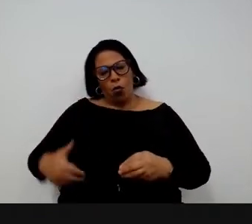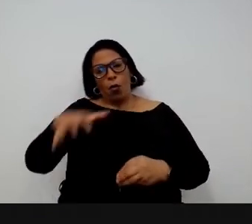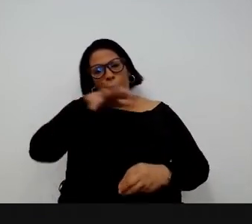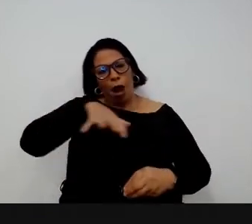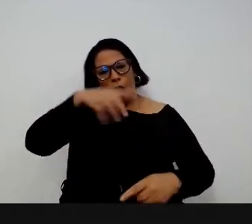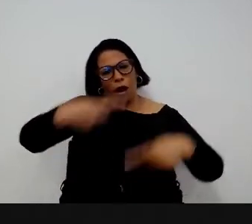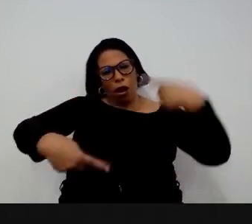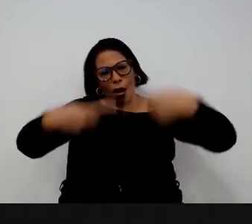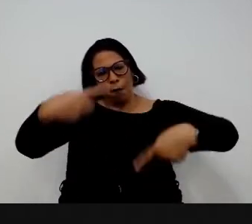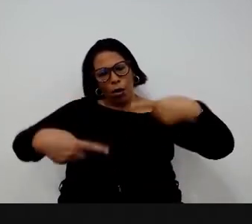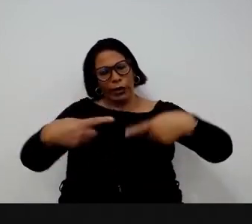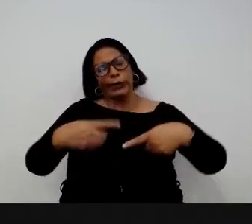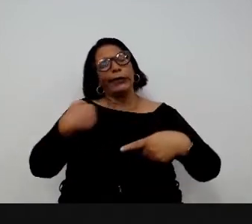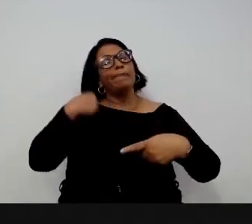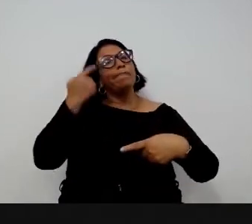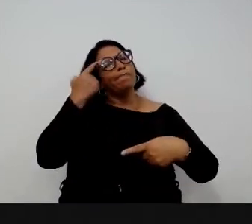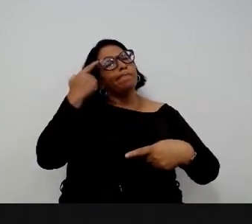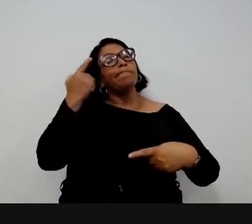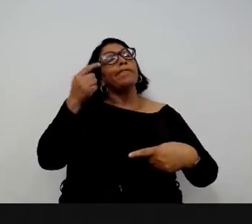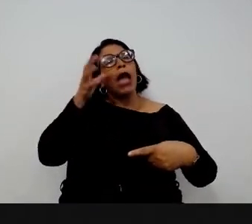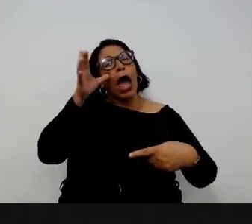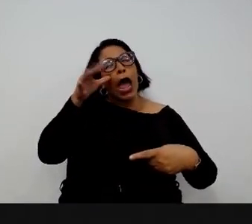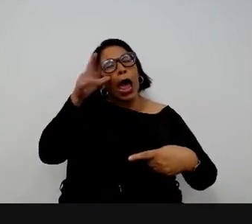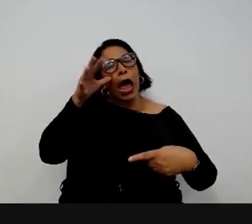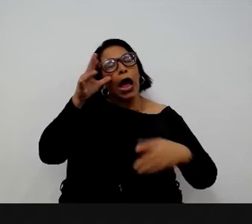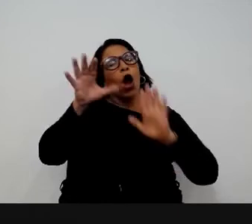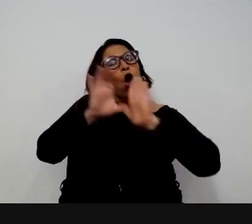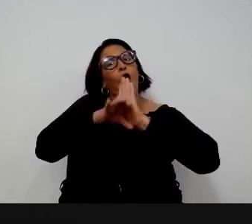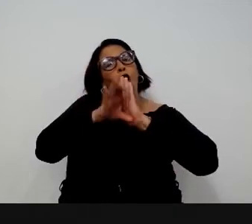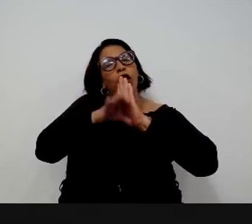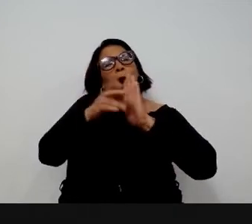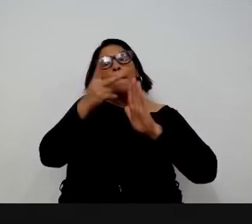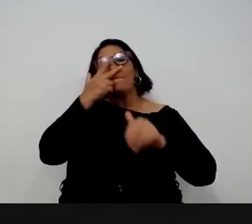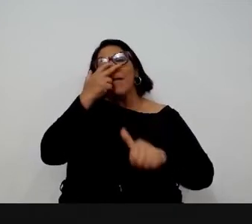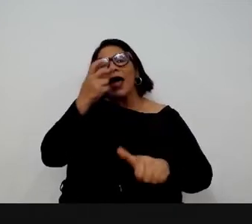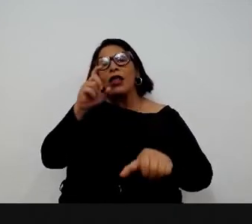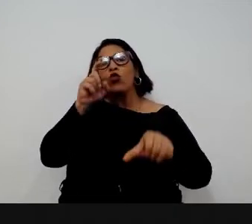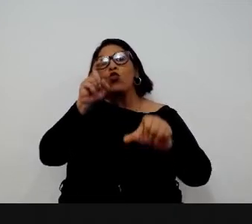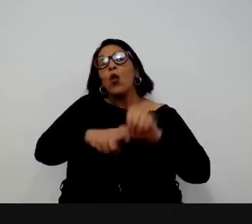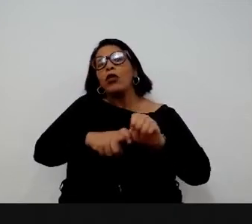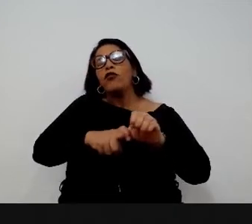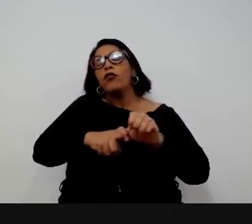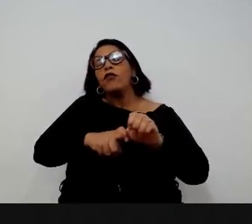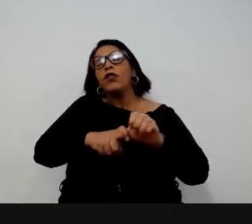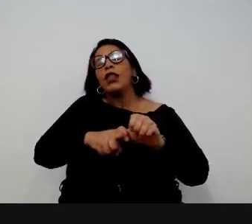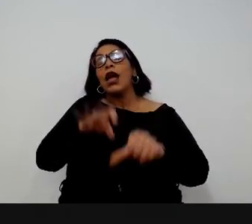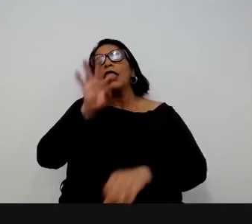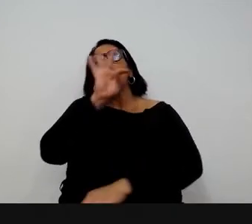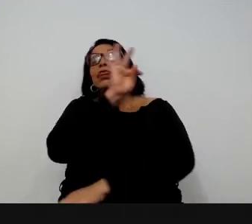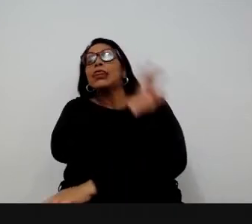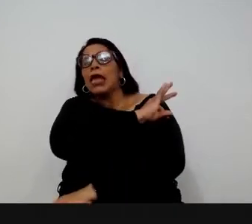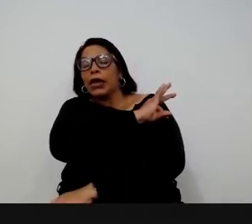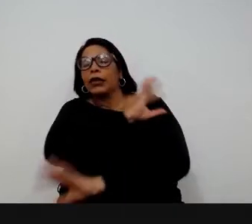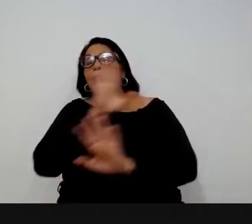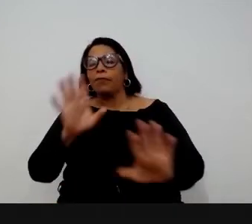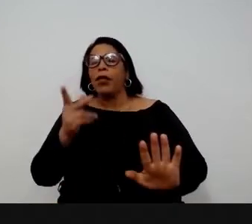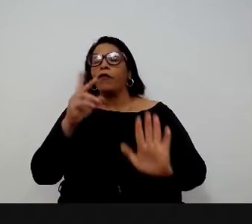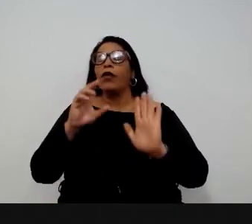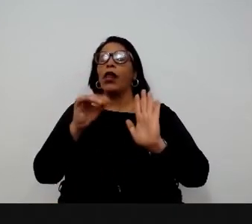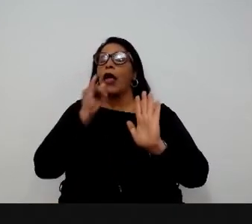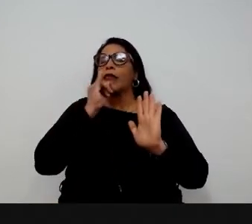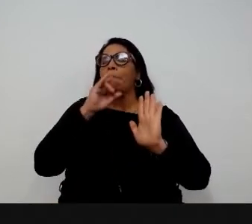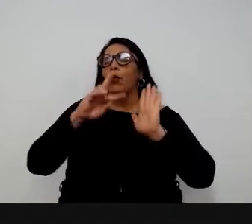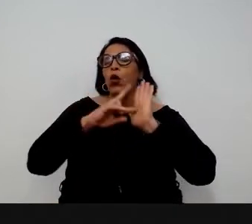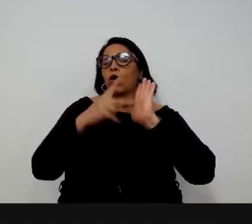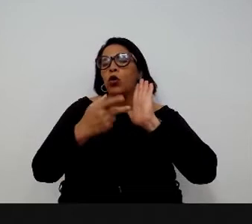da ciência política. E é curioso, esse conceito é o conceito de dívida técnica. Então, se eu tenho um código de